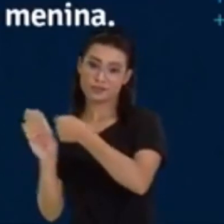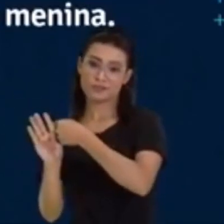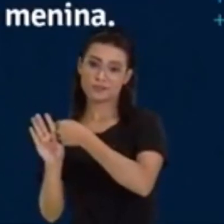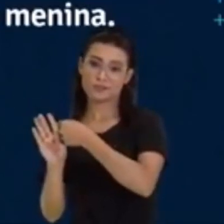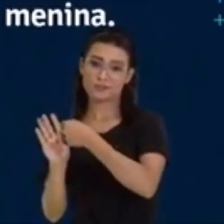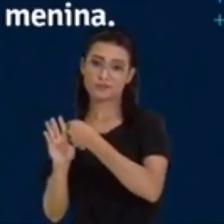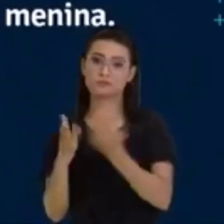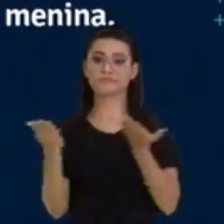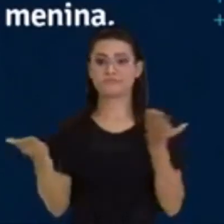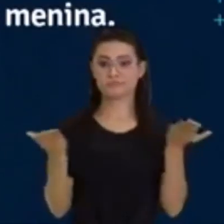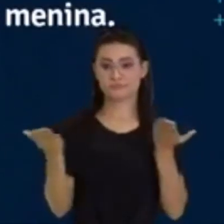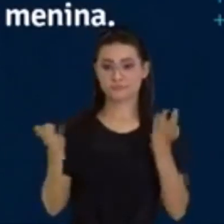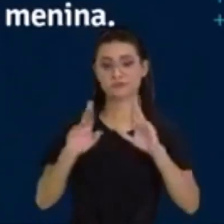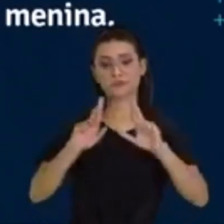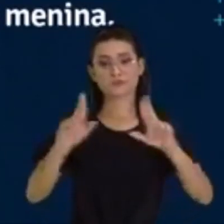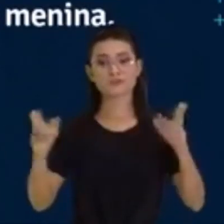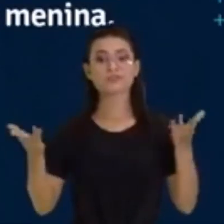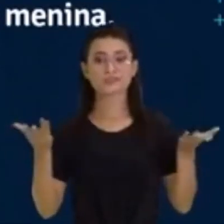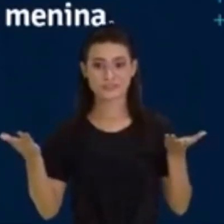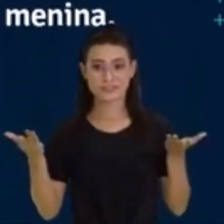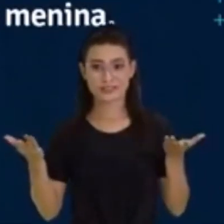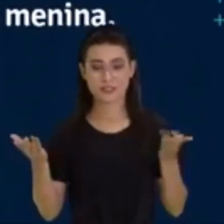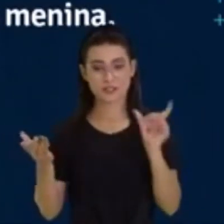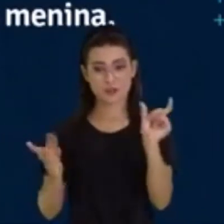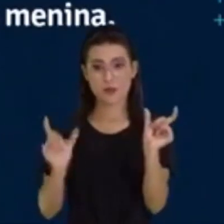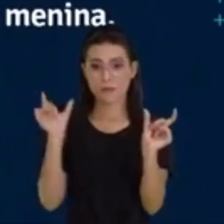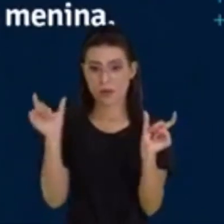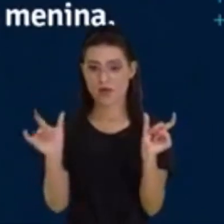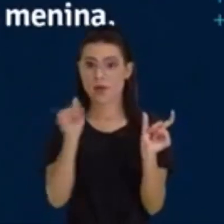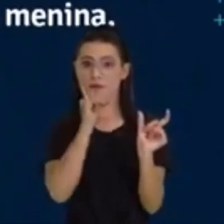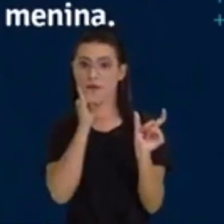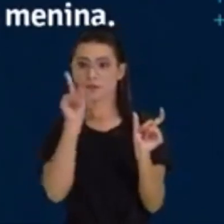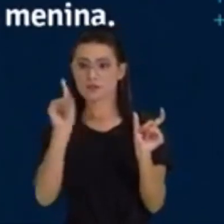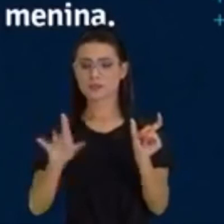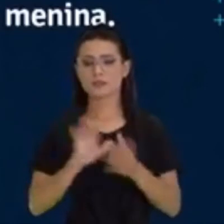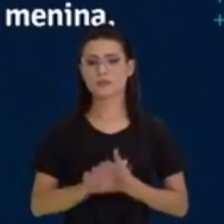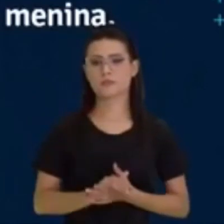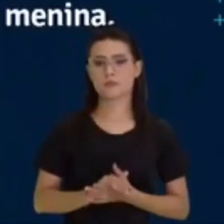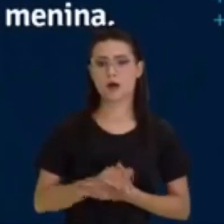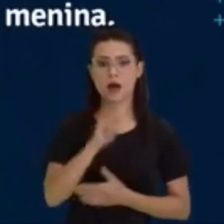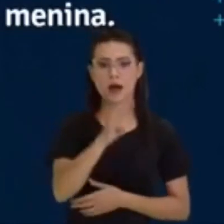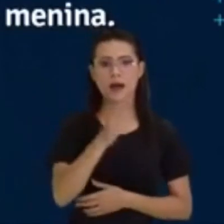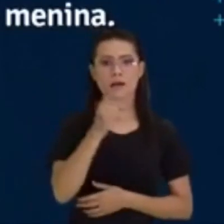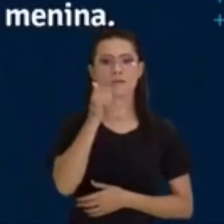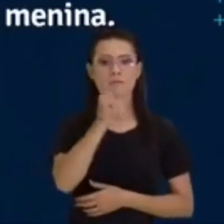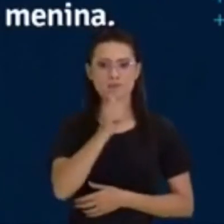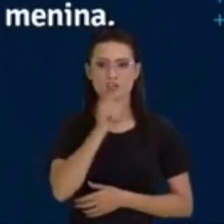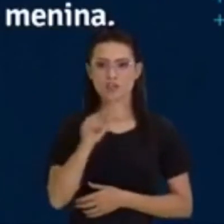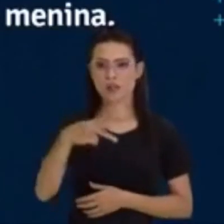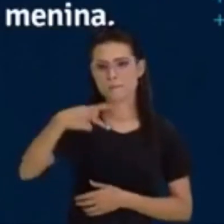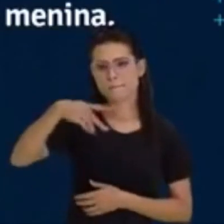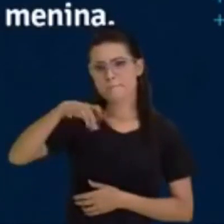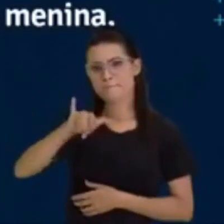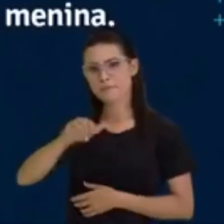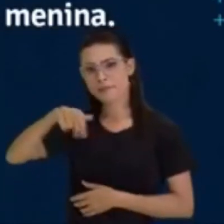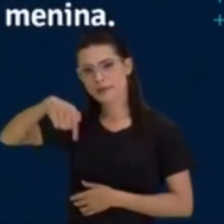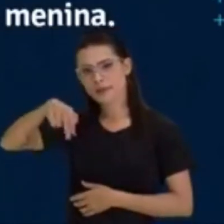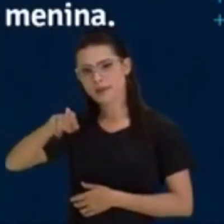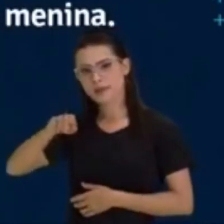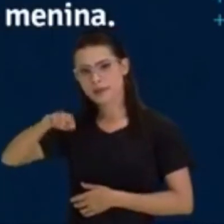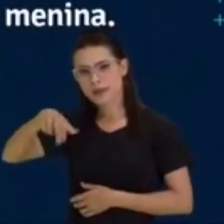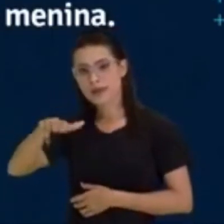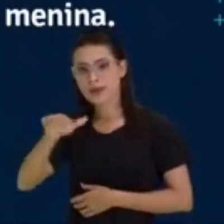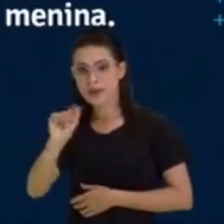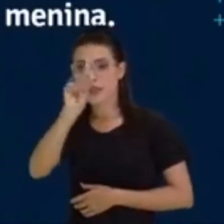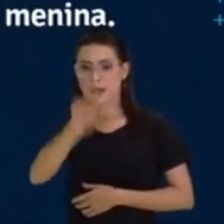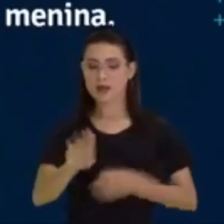a função de substantivo. Como no caso do exemplo, não fica patetando pequena. Essa palavrinha pequena,